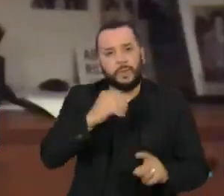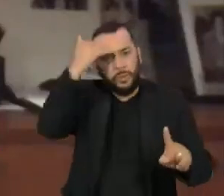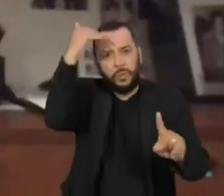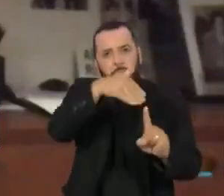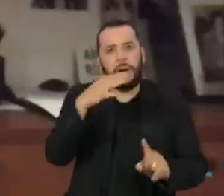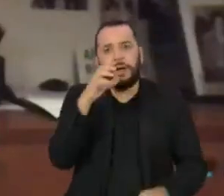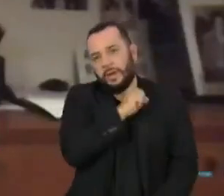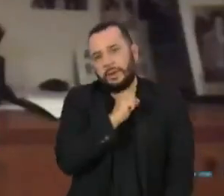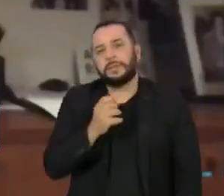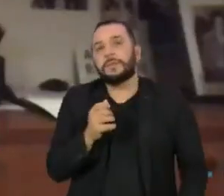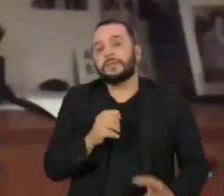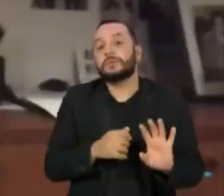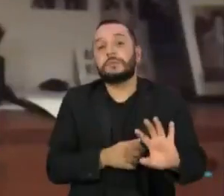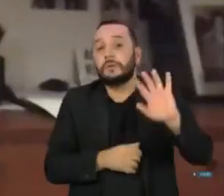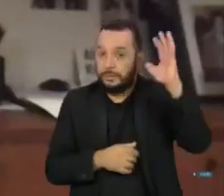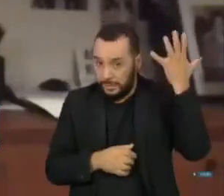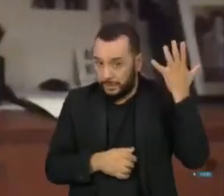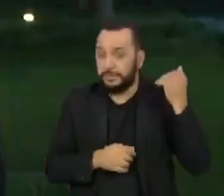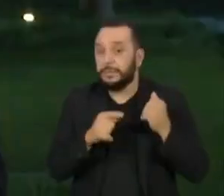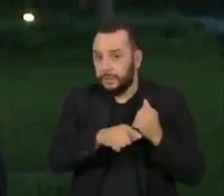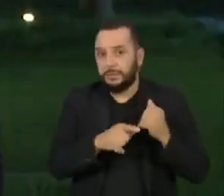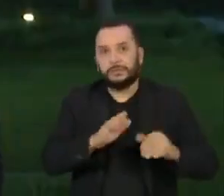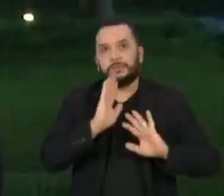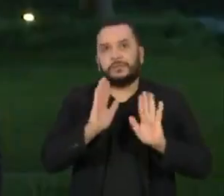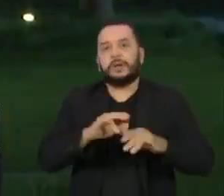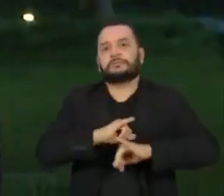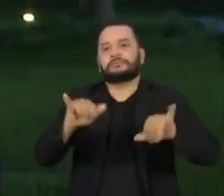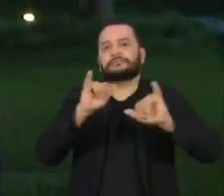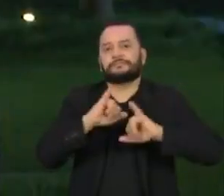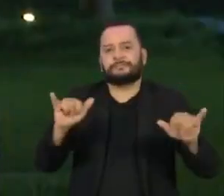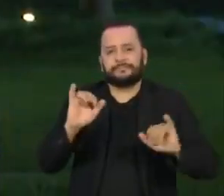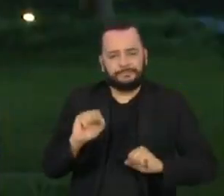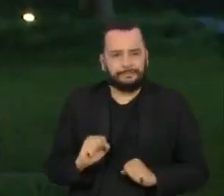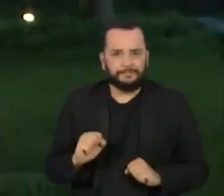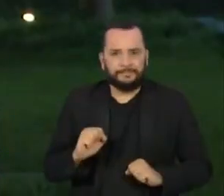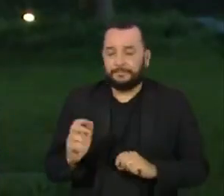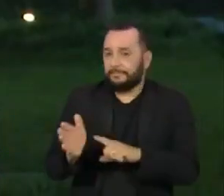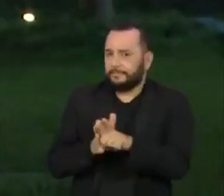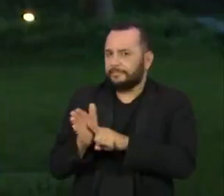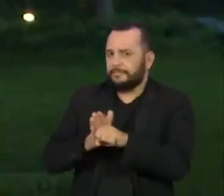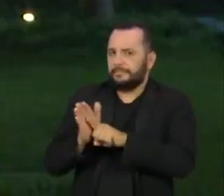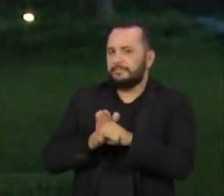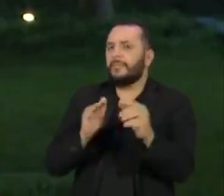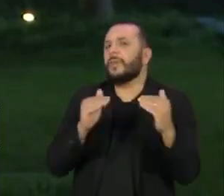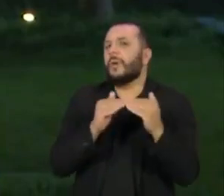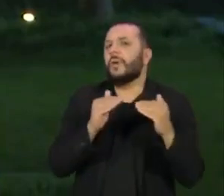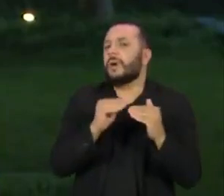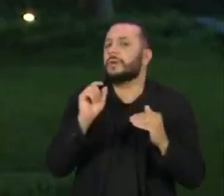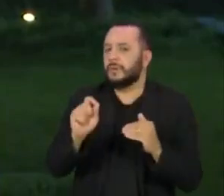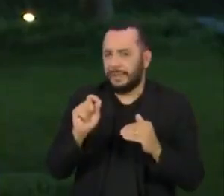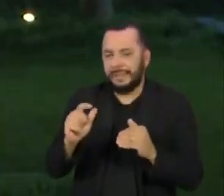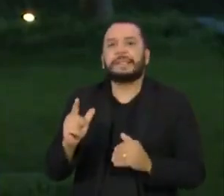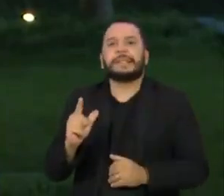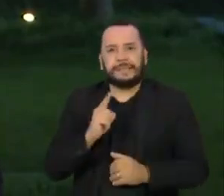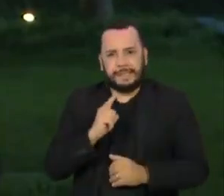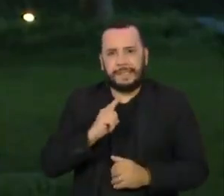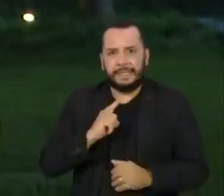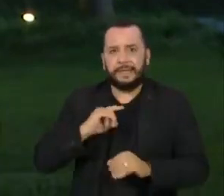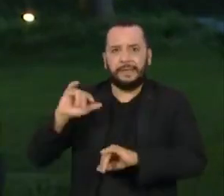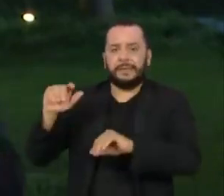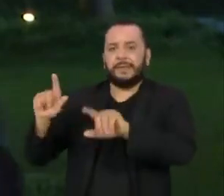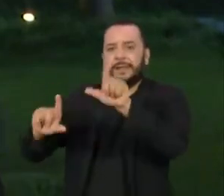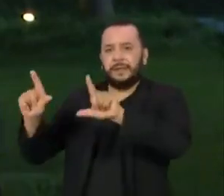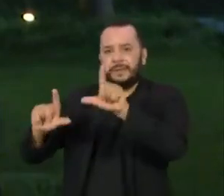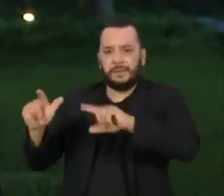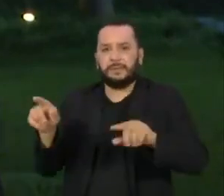culpado de um fato que foi tornado público. Os autores do estudo e os debatedores concordam que existe uma interação entre mídia